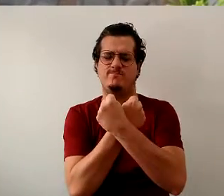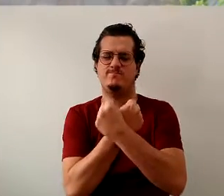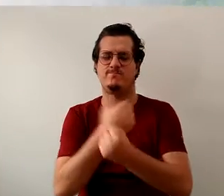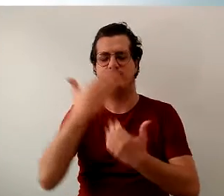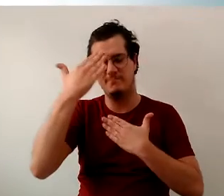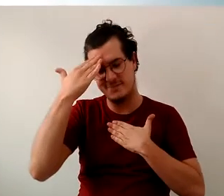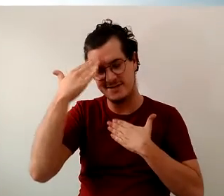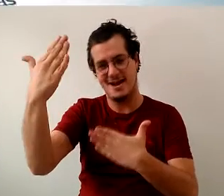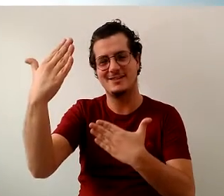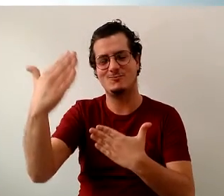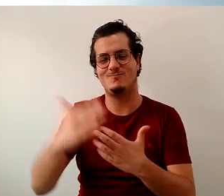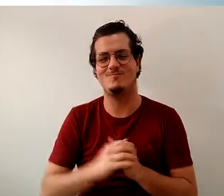Muito obrigada.